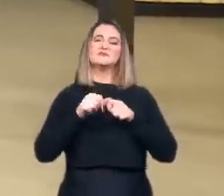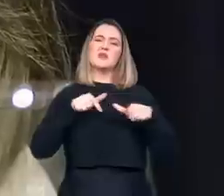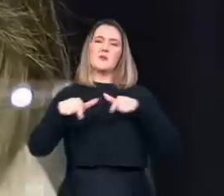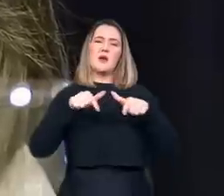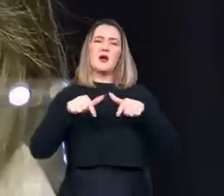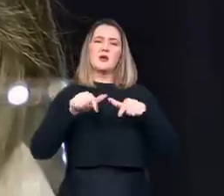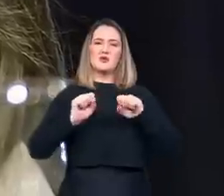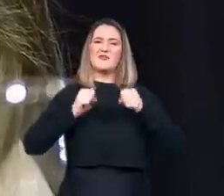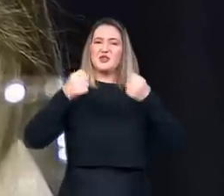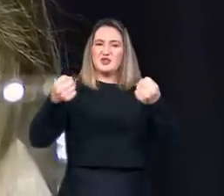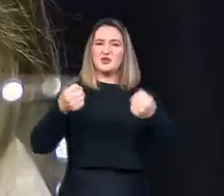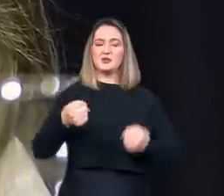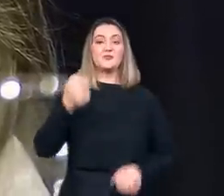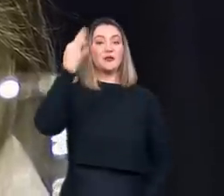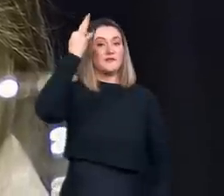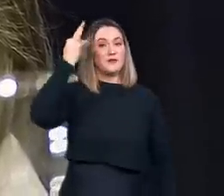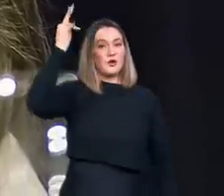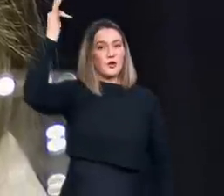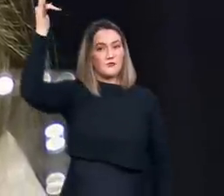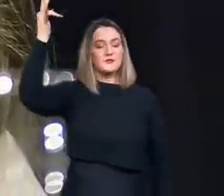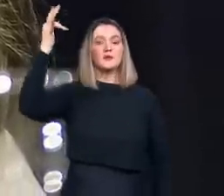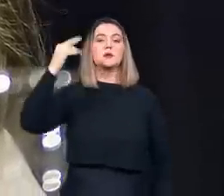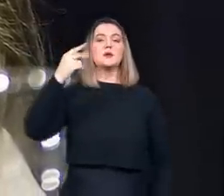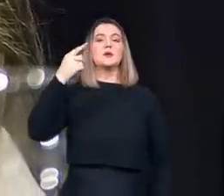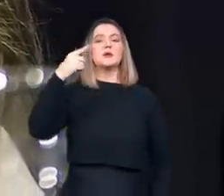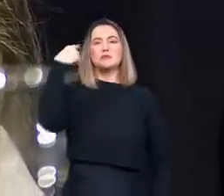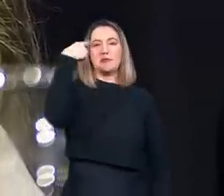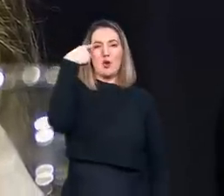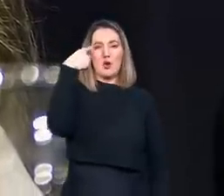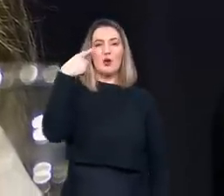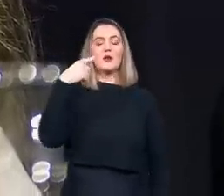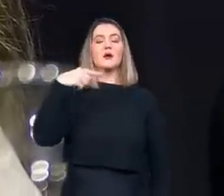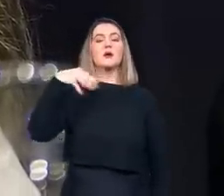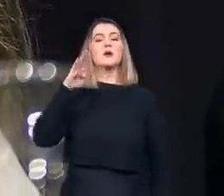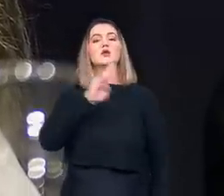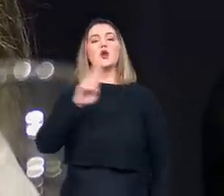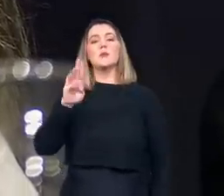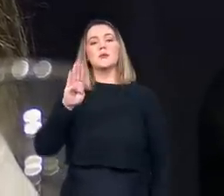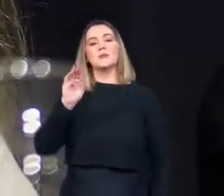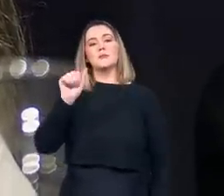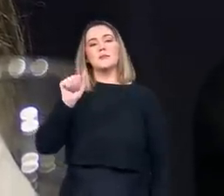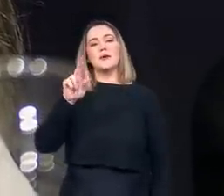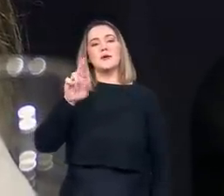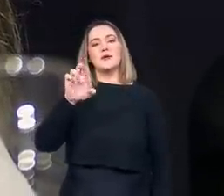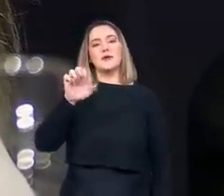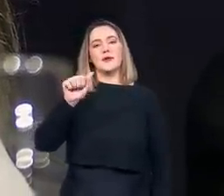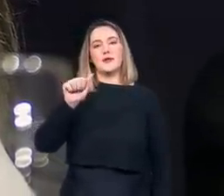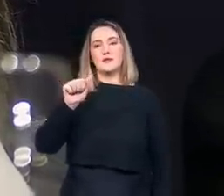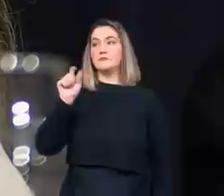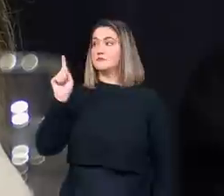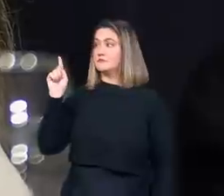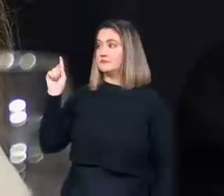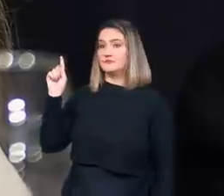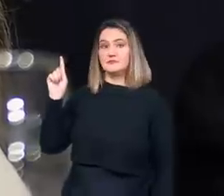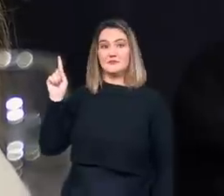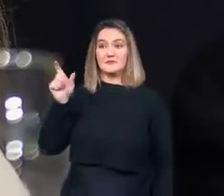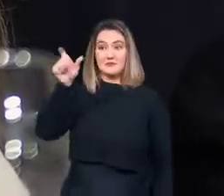Catarina. A filósofa espanhola Maria Elvira Barea é um exemplo do que seria esta